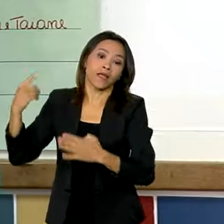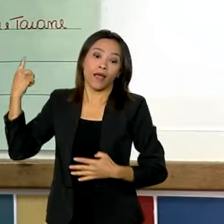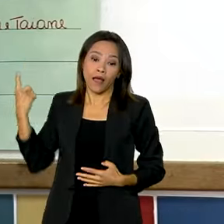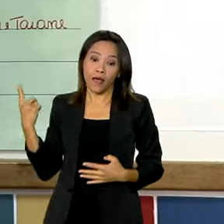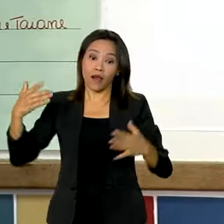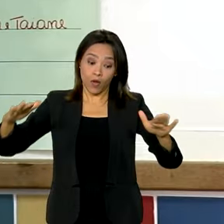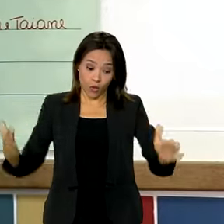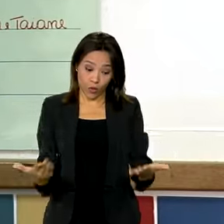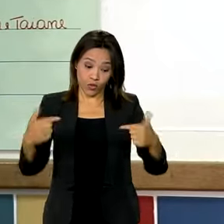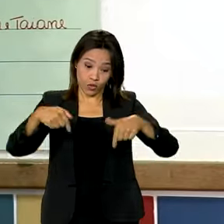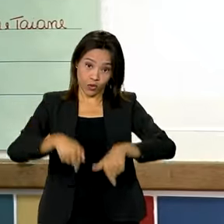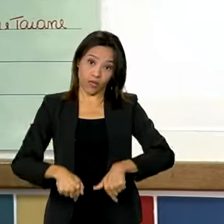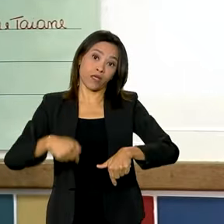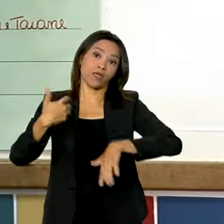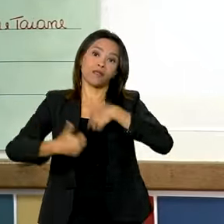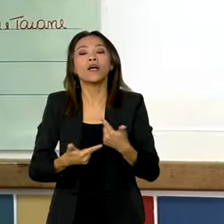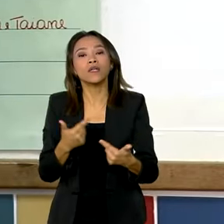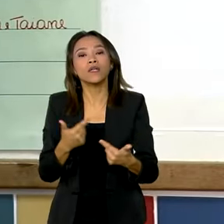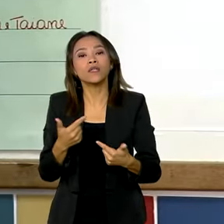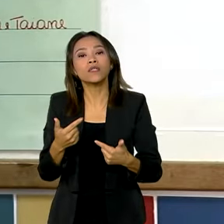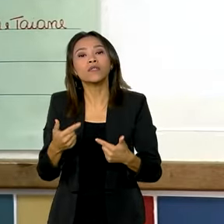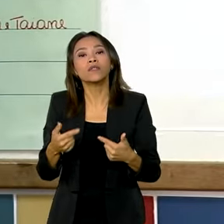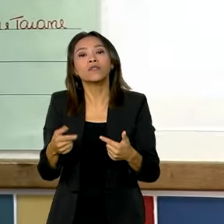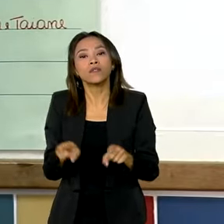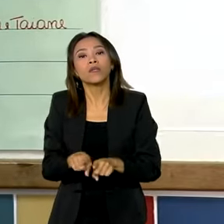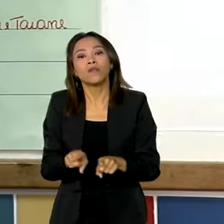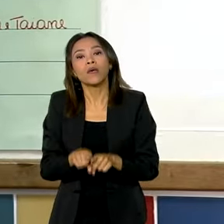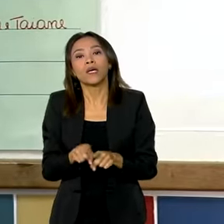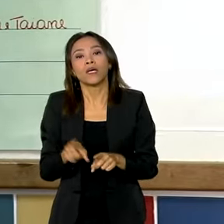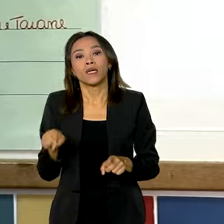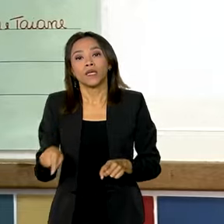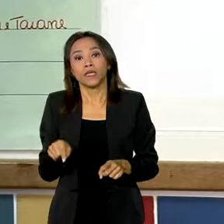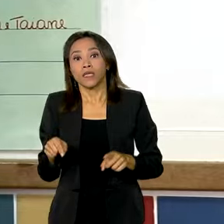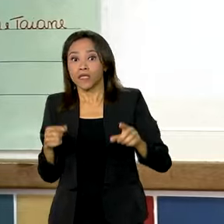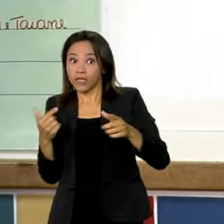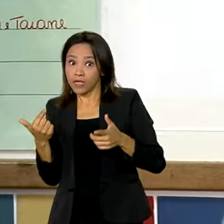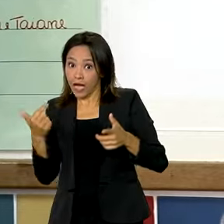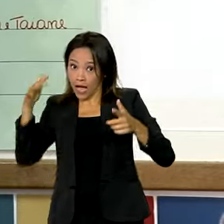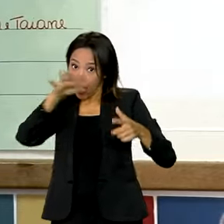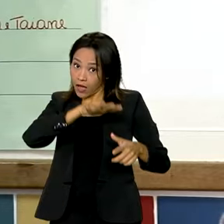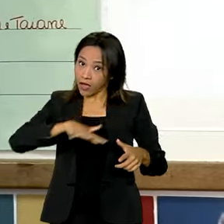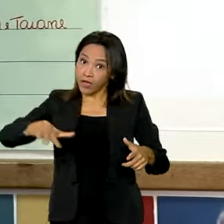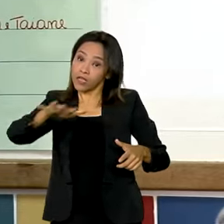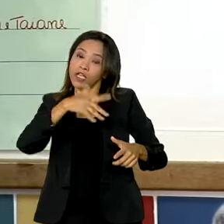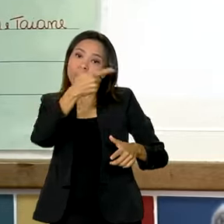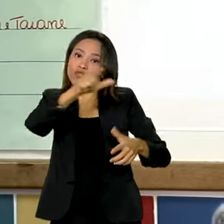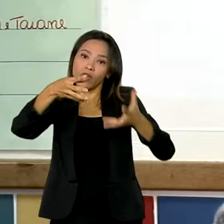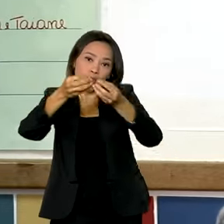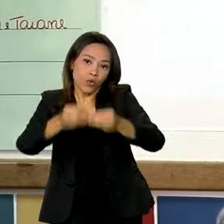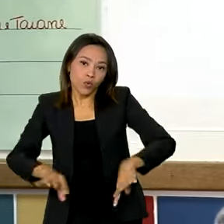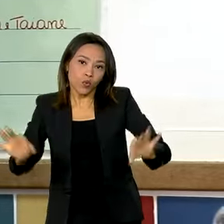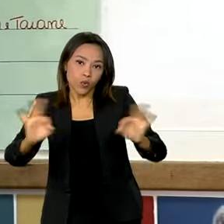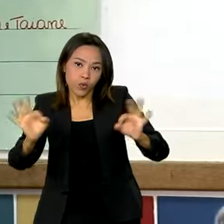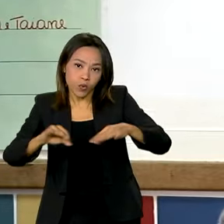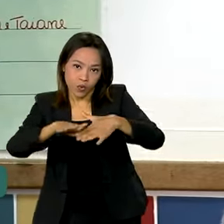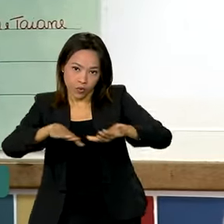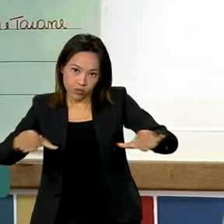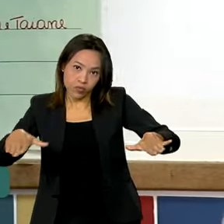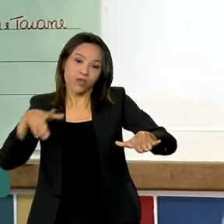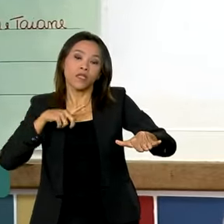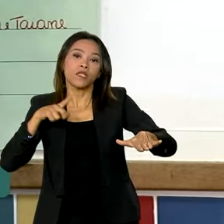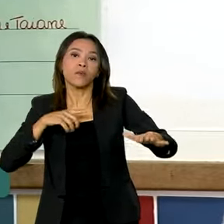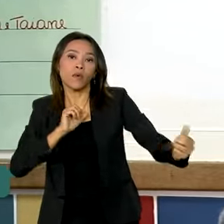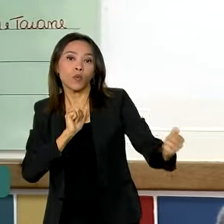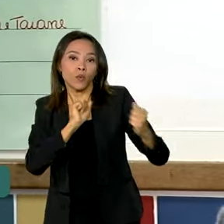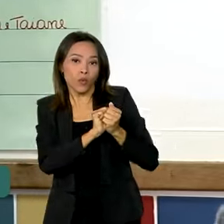hoje, atuando juntamente nessa cidade que não foi atingida com os alunos, com as crianças e com a equipe